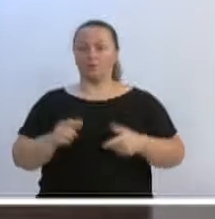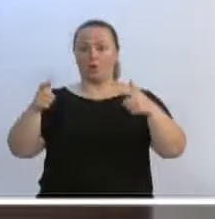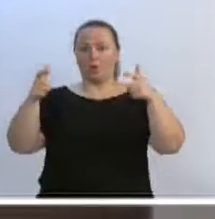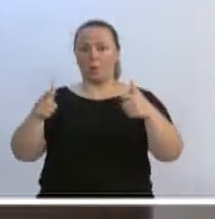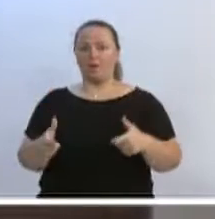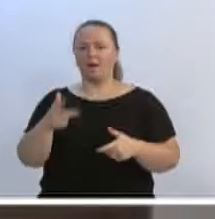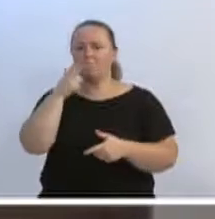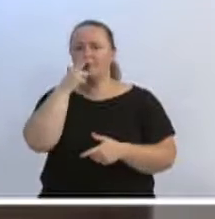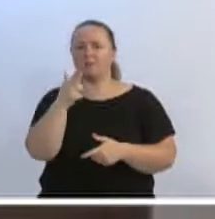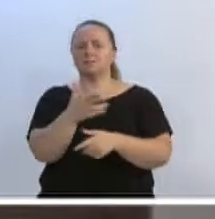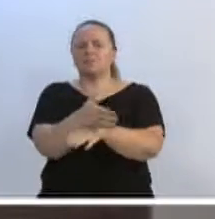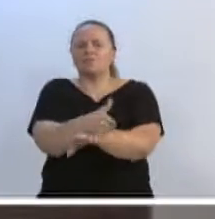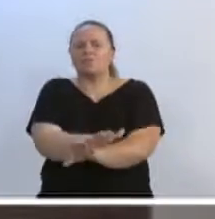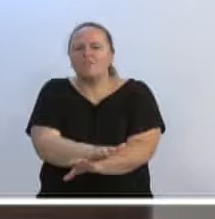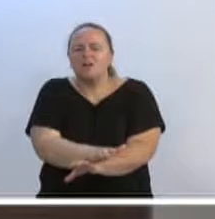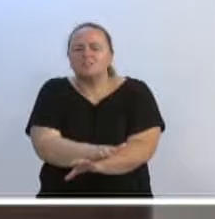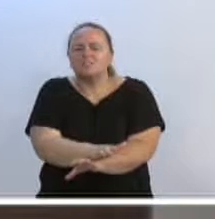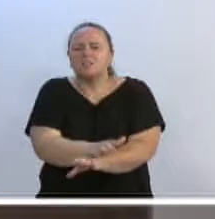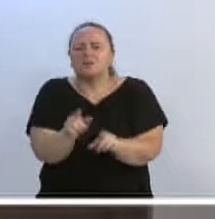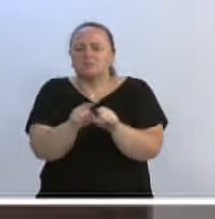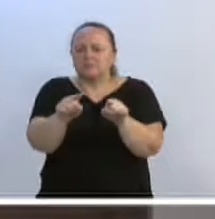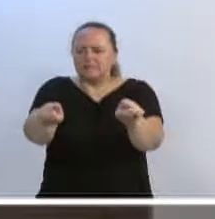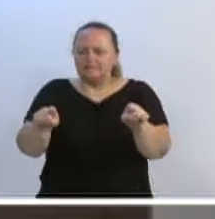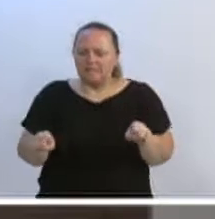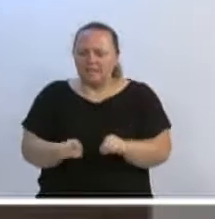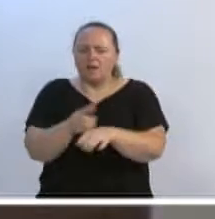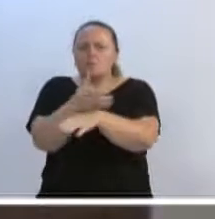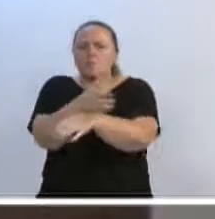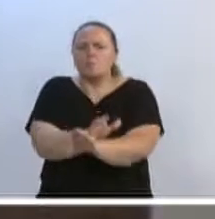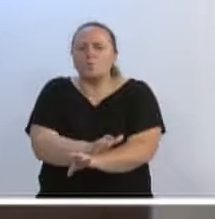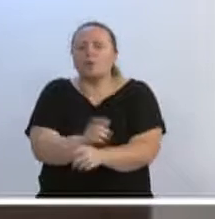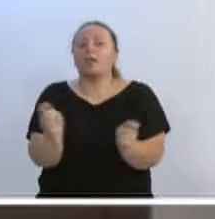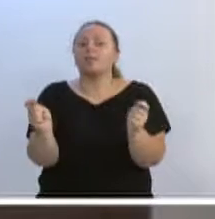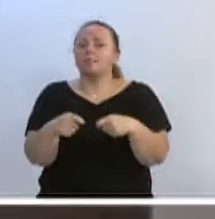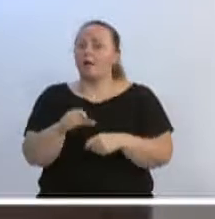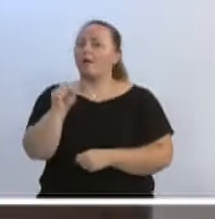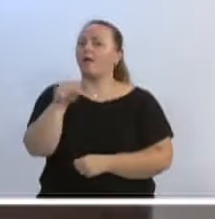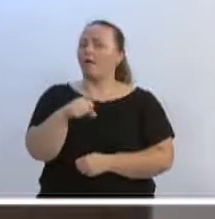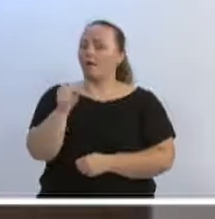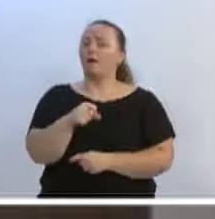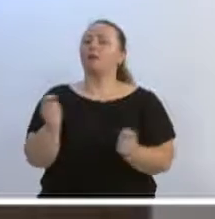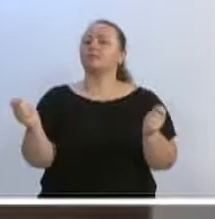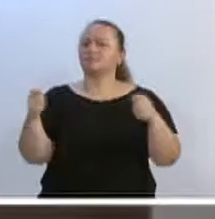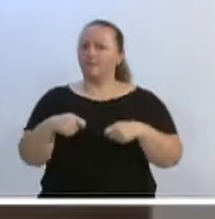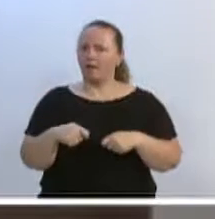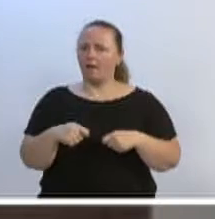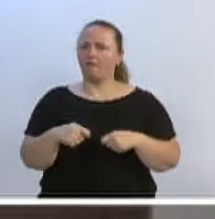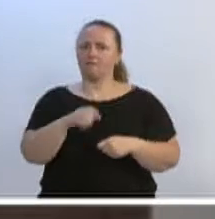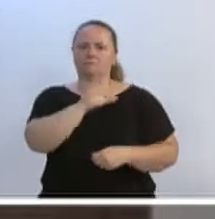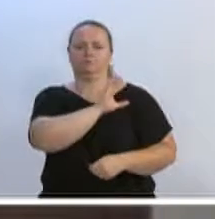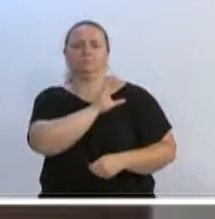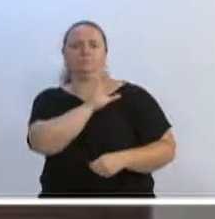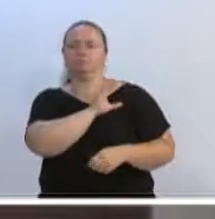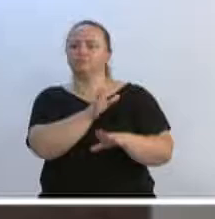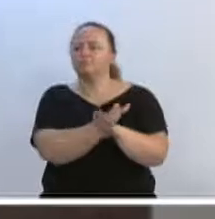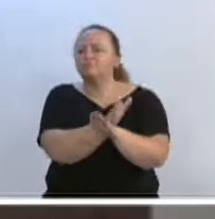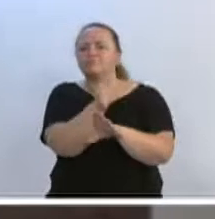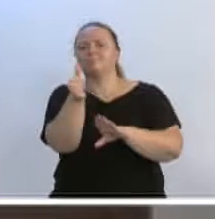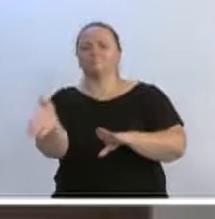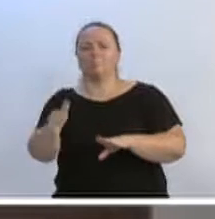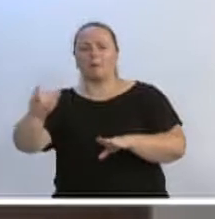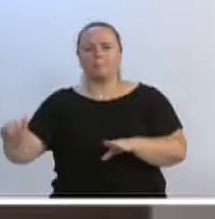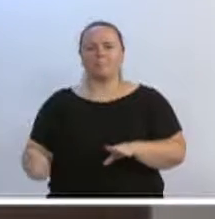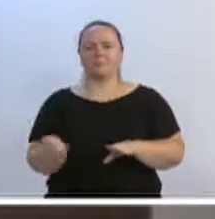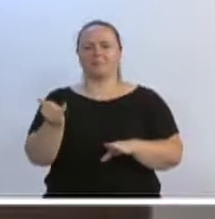escolas estaduais, as salas que são ociosas, ocupar agora sim pelos CIs municipais. Então,